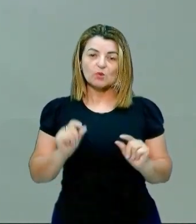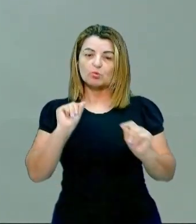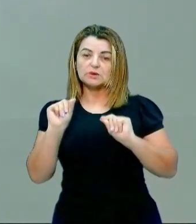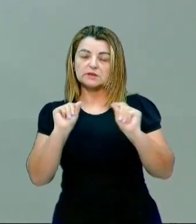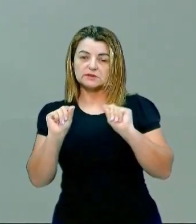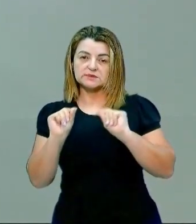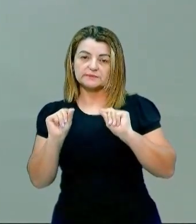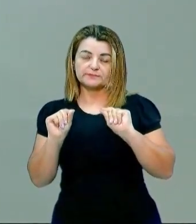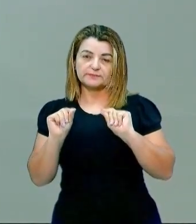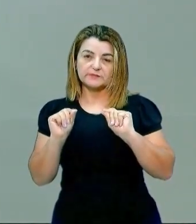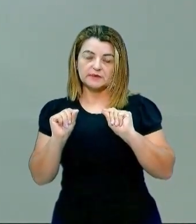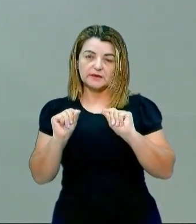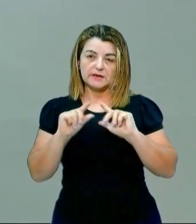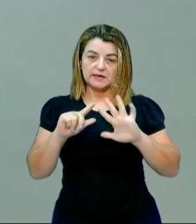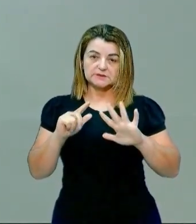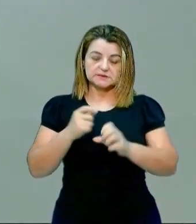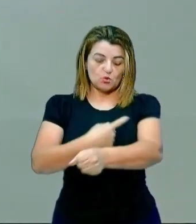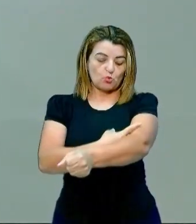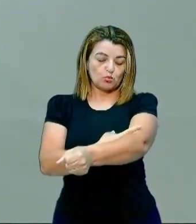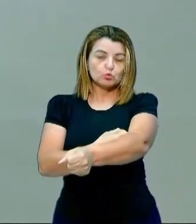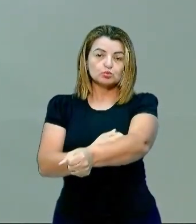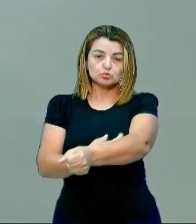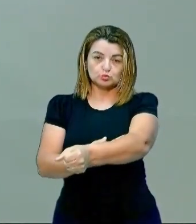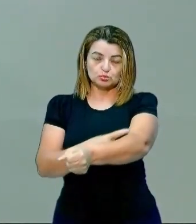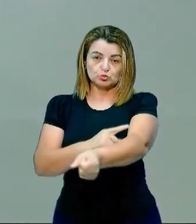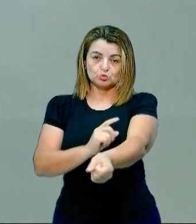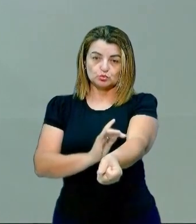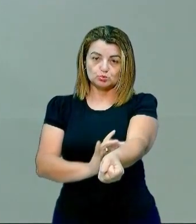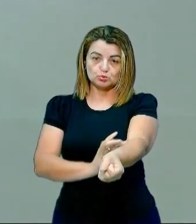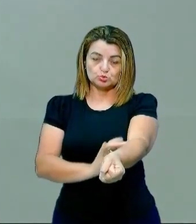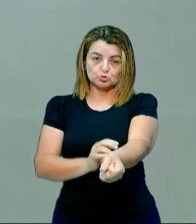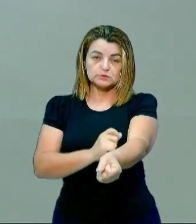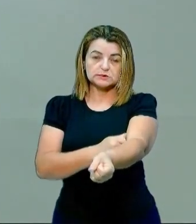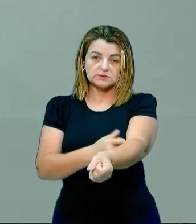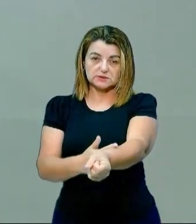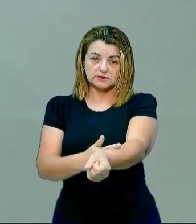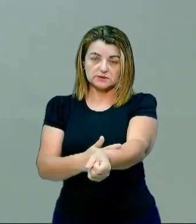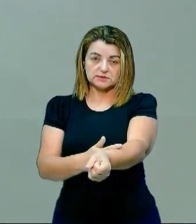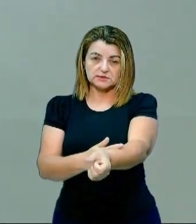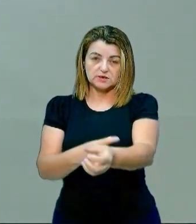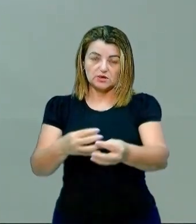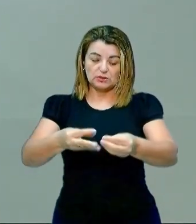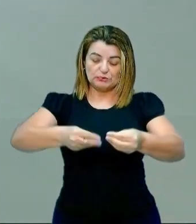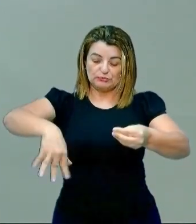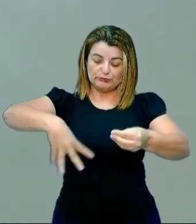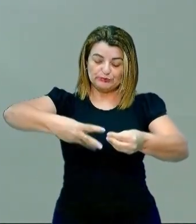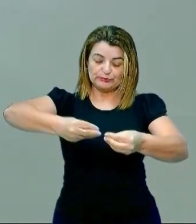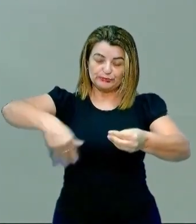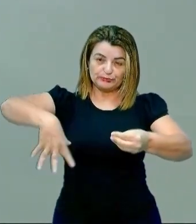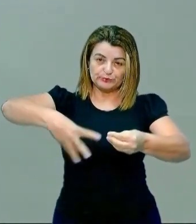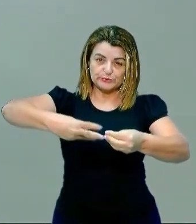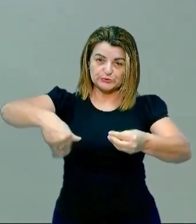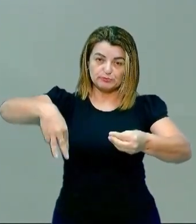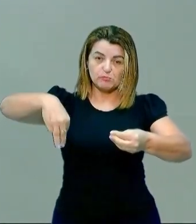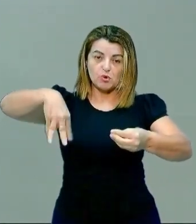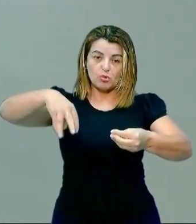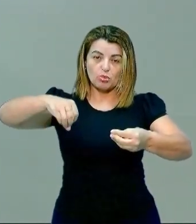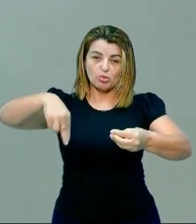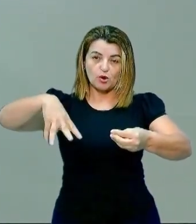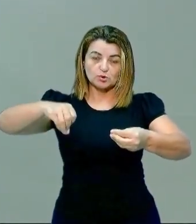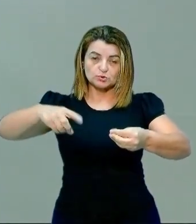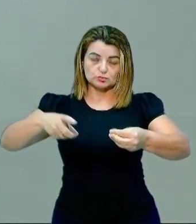quer dizer, se a hemoglobina não se desfizer desse monóxido de carbono,